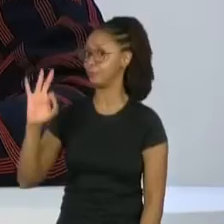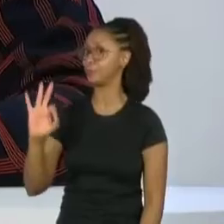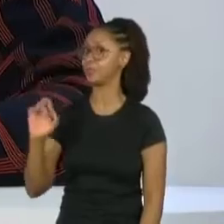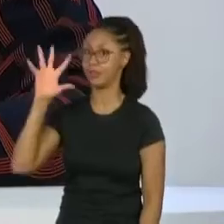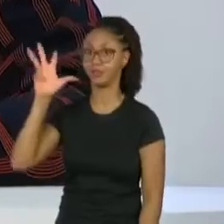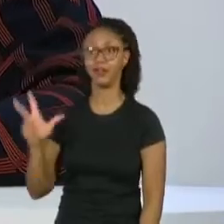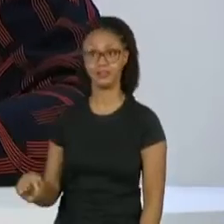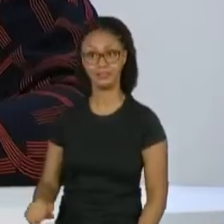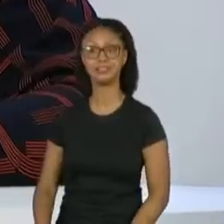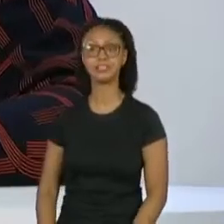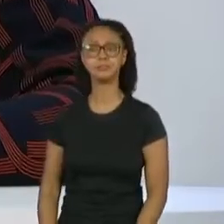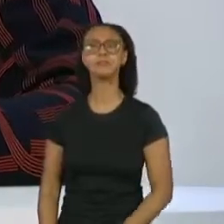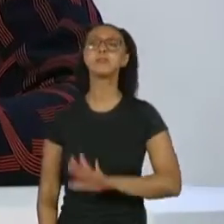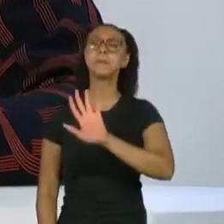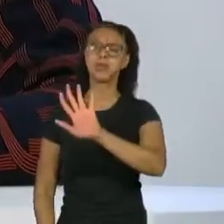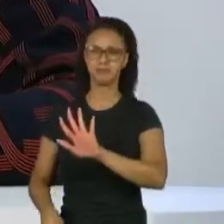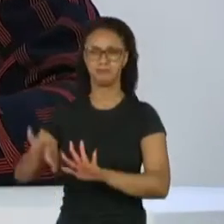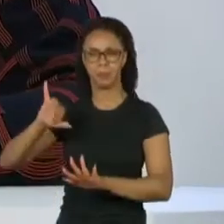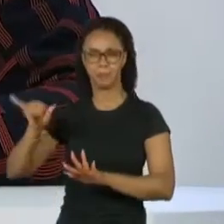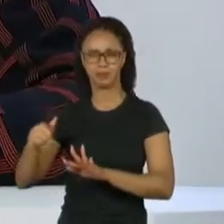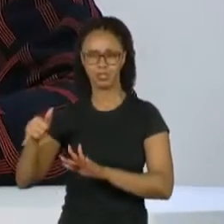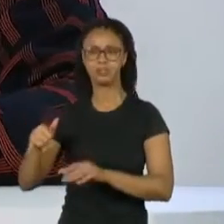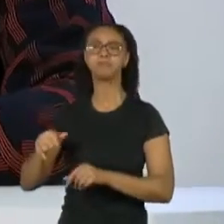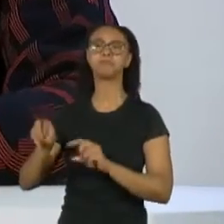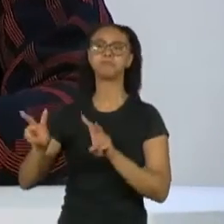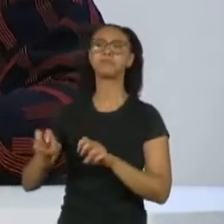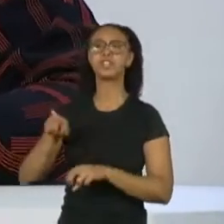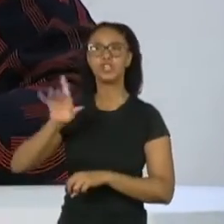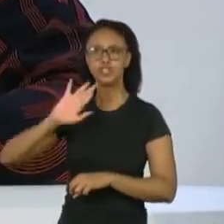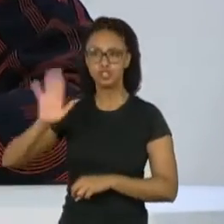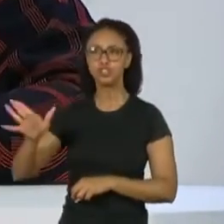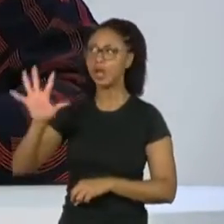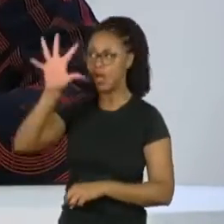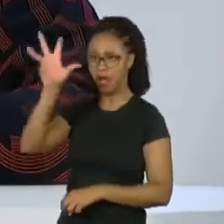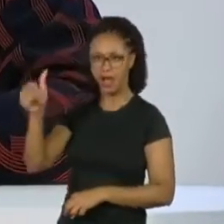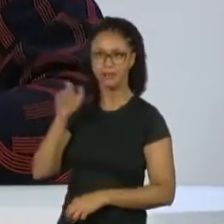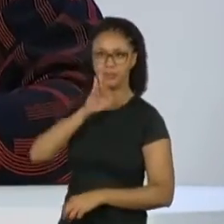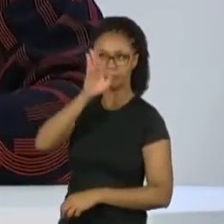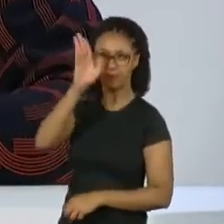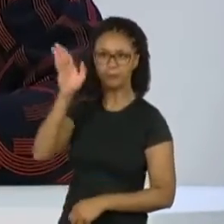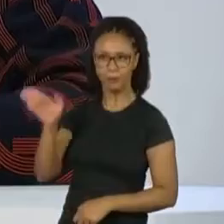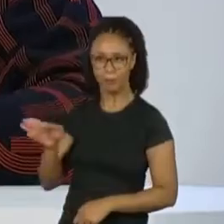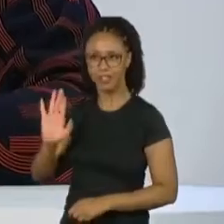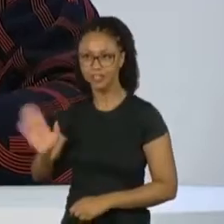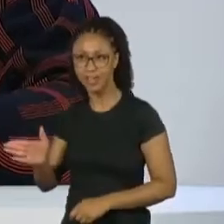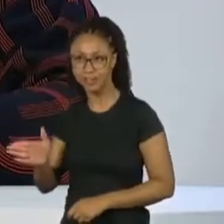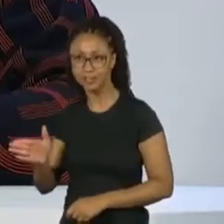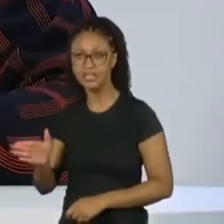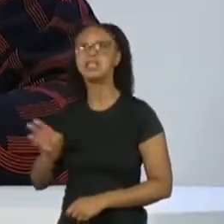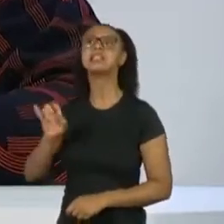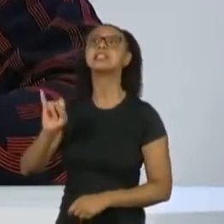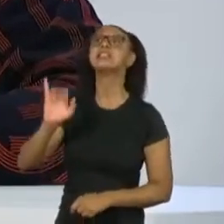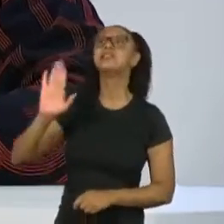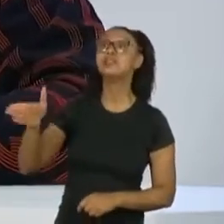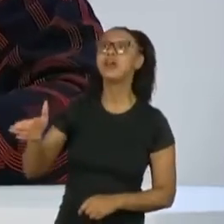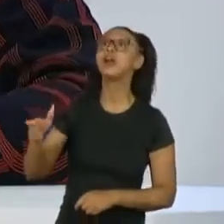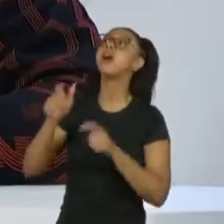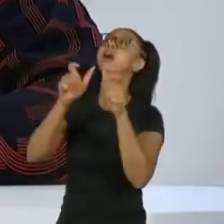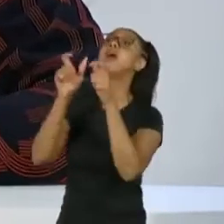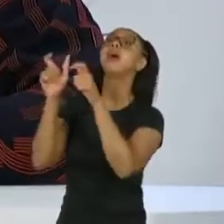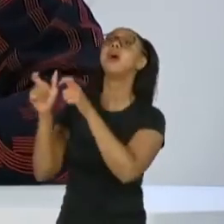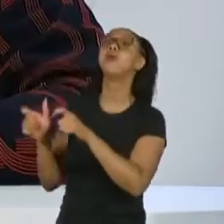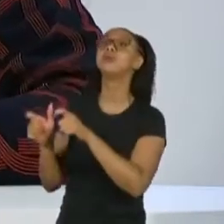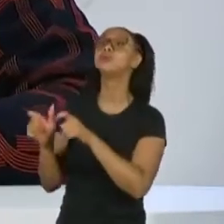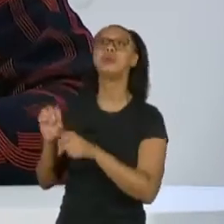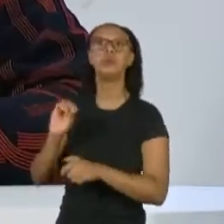você já teve a oportunidade de viajar pelo continente africano? E se sim, por onde? Se não,